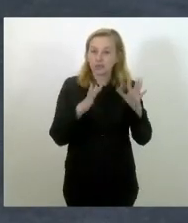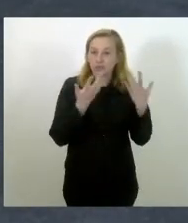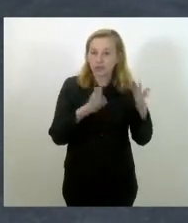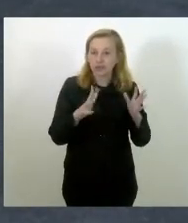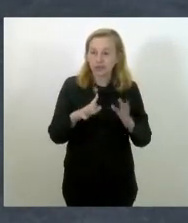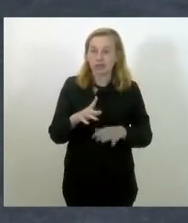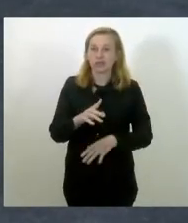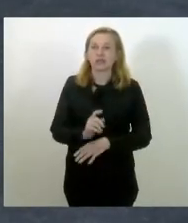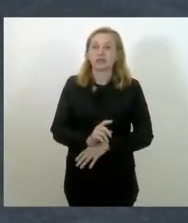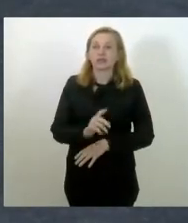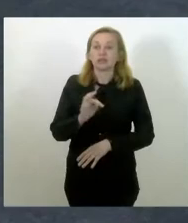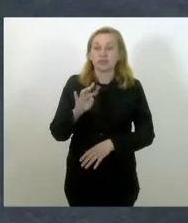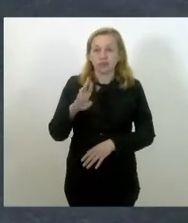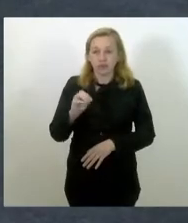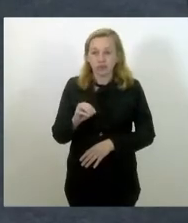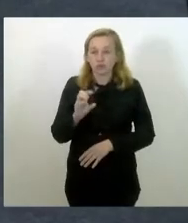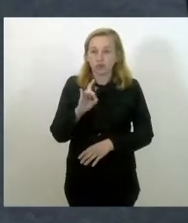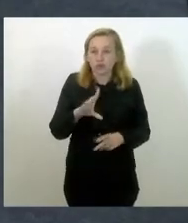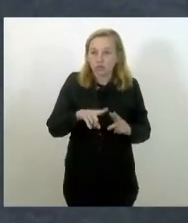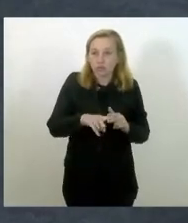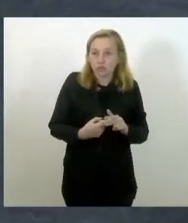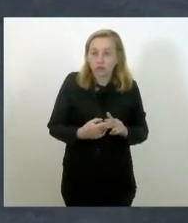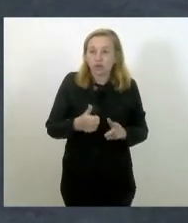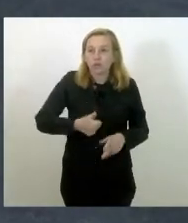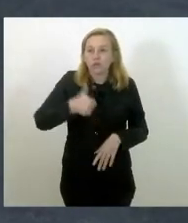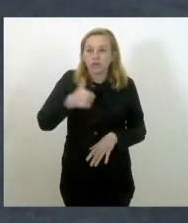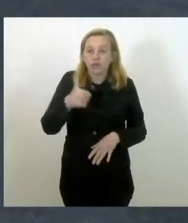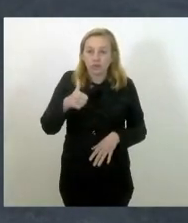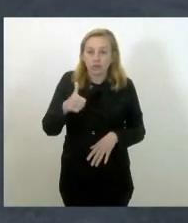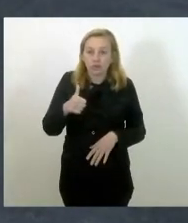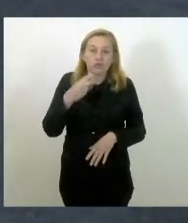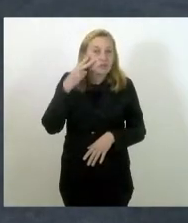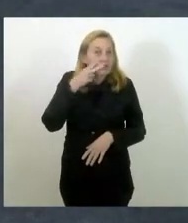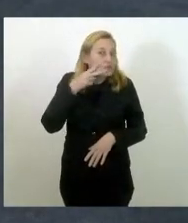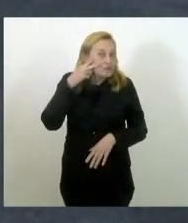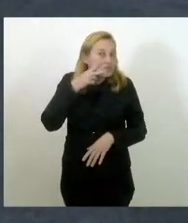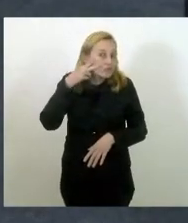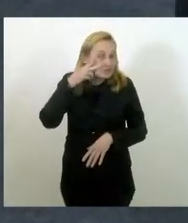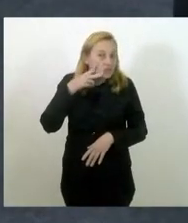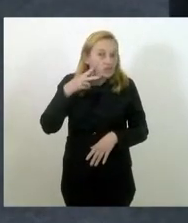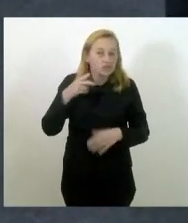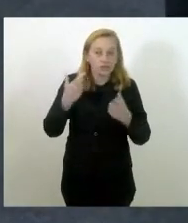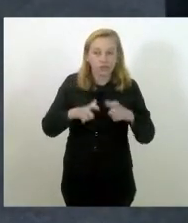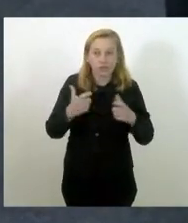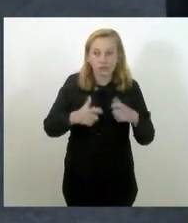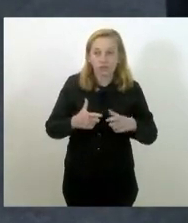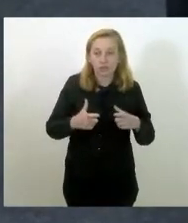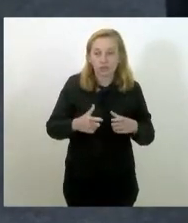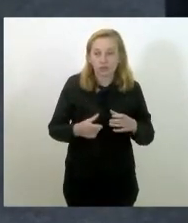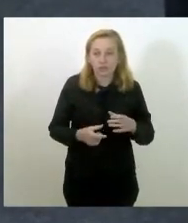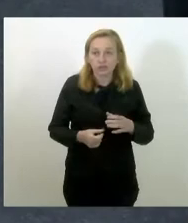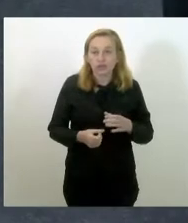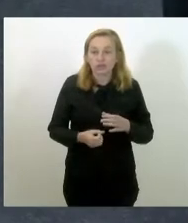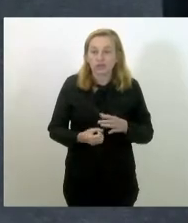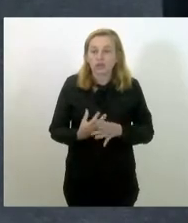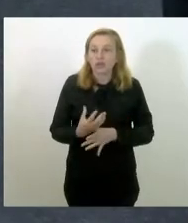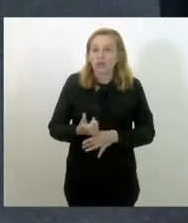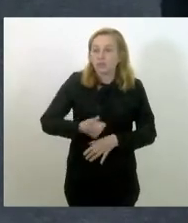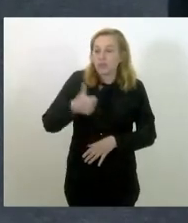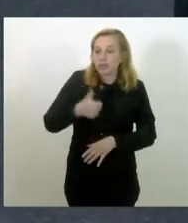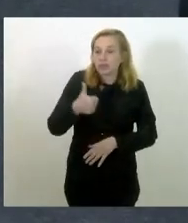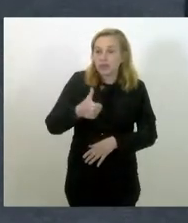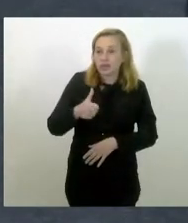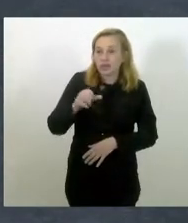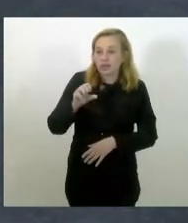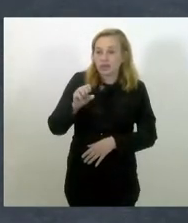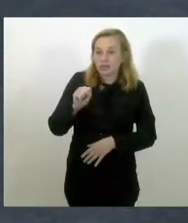estão aqui. Só uma correção, o primeiro vinho da região Luiz Martins foi plantado em secretário. A primeira safra de Areal,